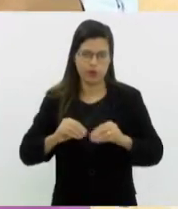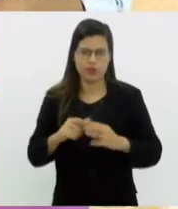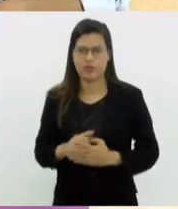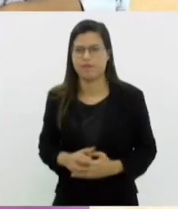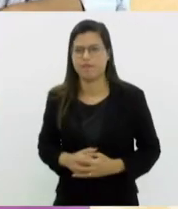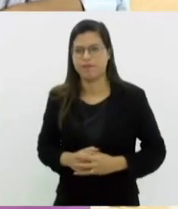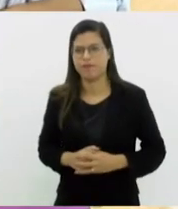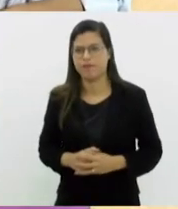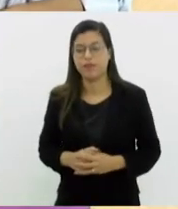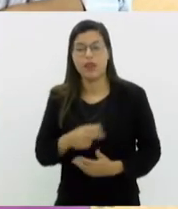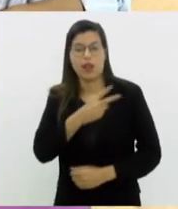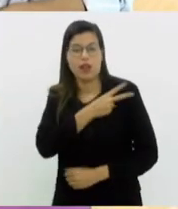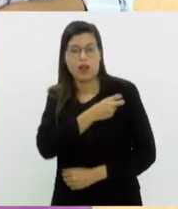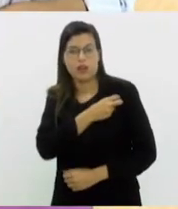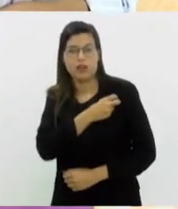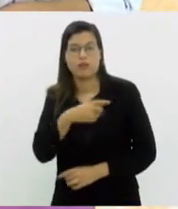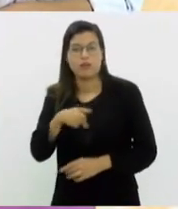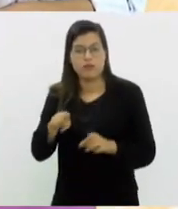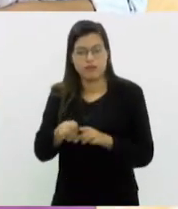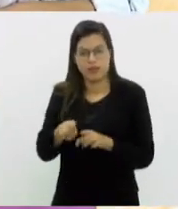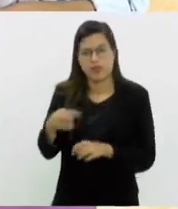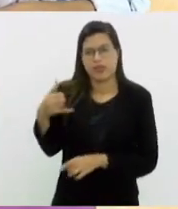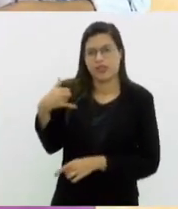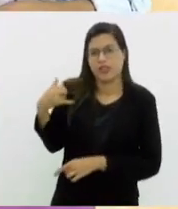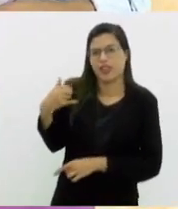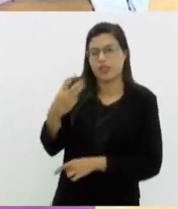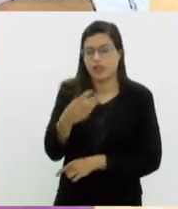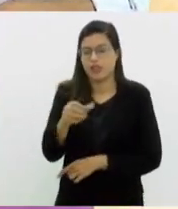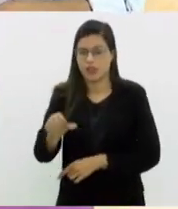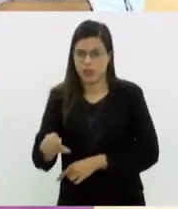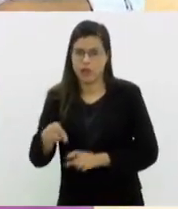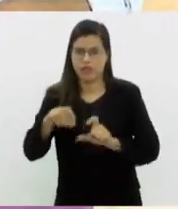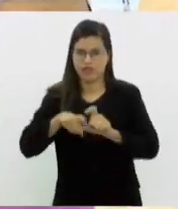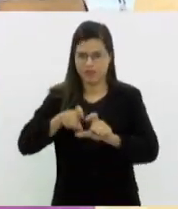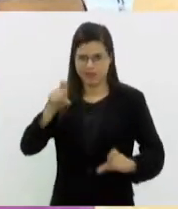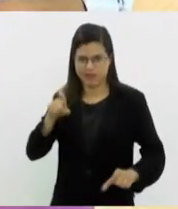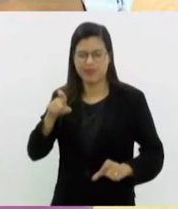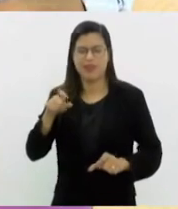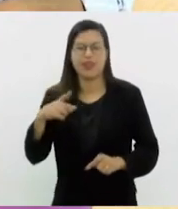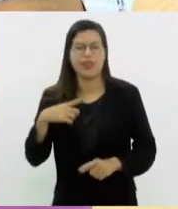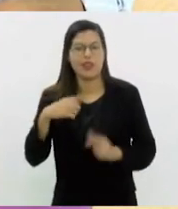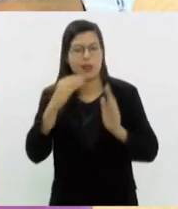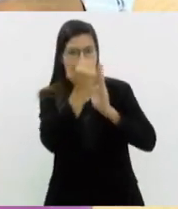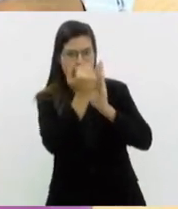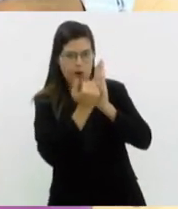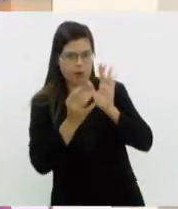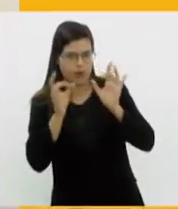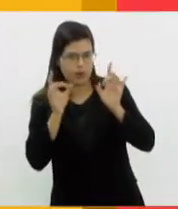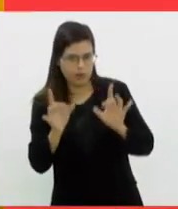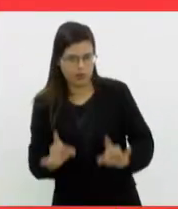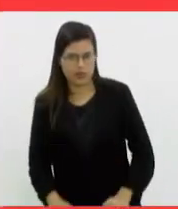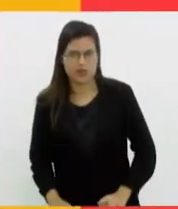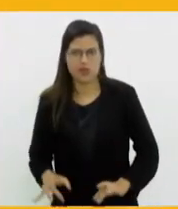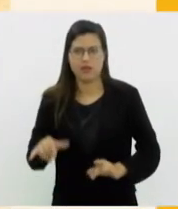A Arraial do Cabo comemora 39 anos de emancipação e tem programação especial na cidade.